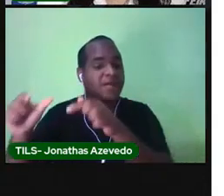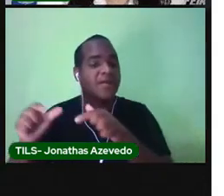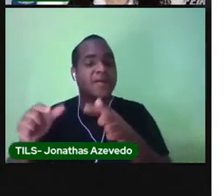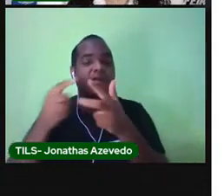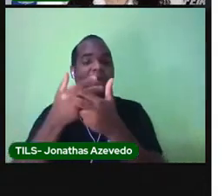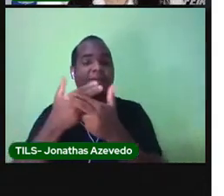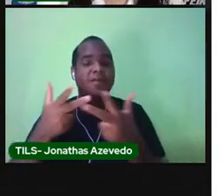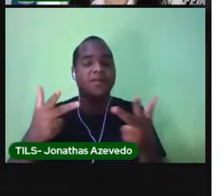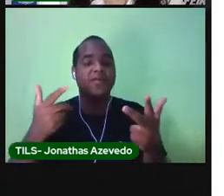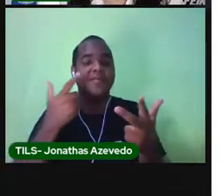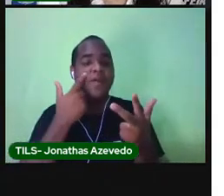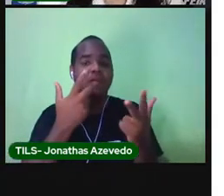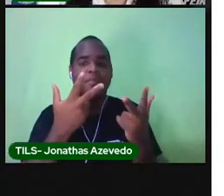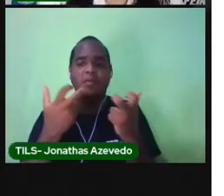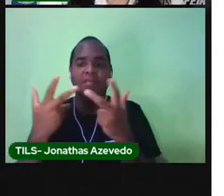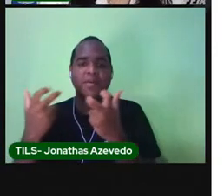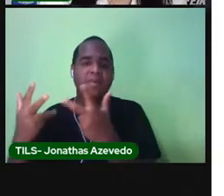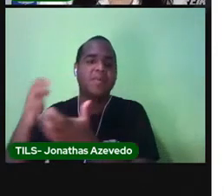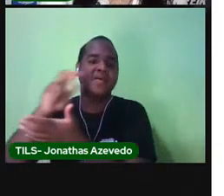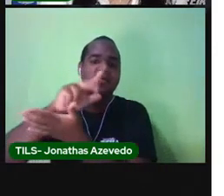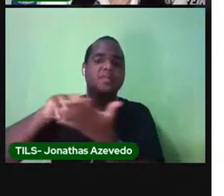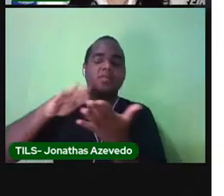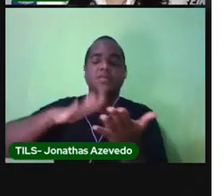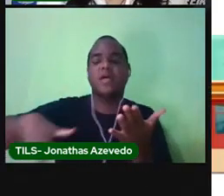ar de campo, de zona rural.